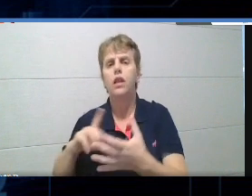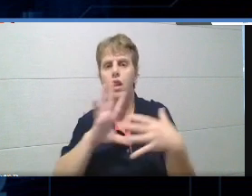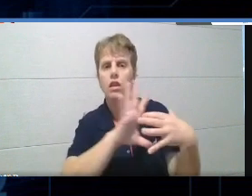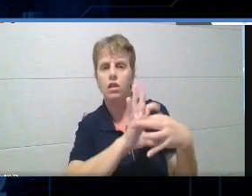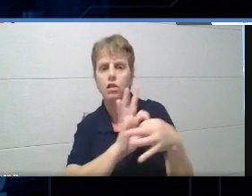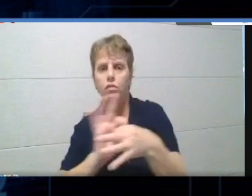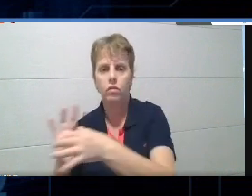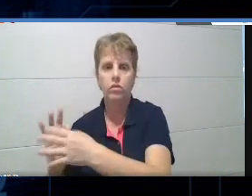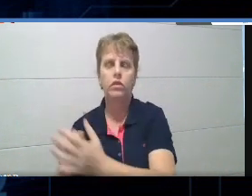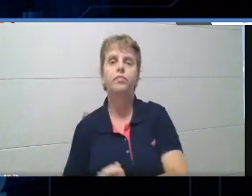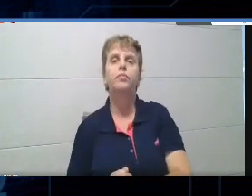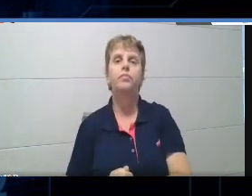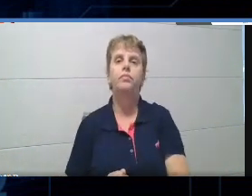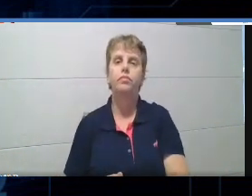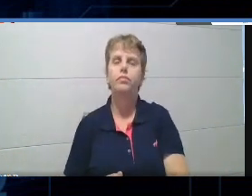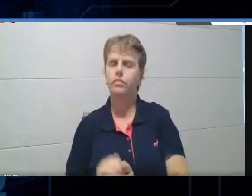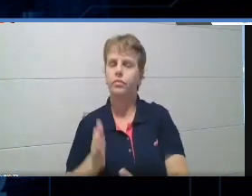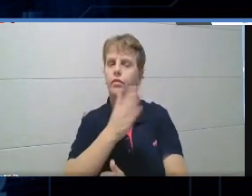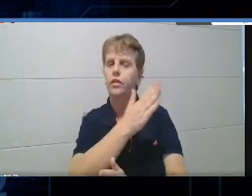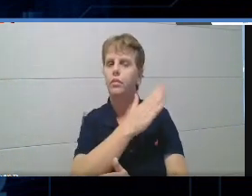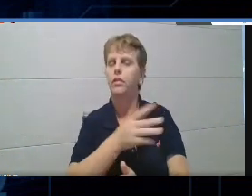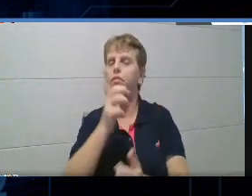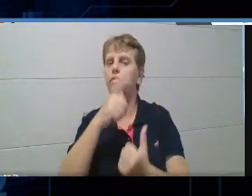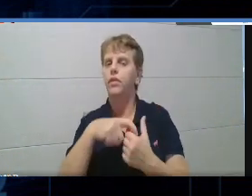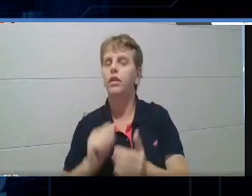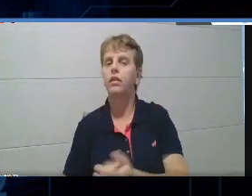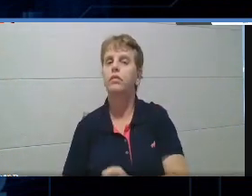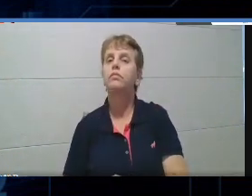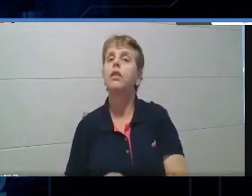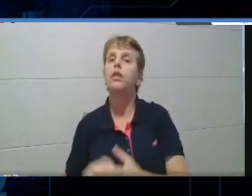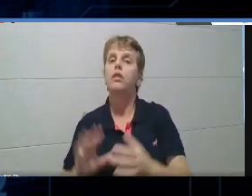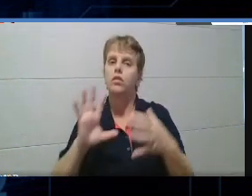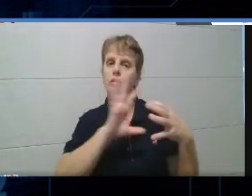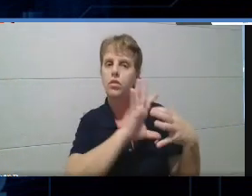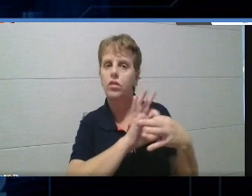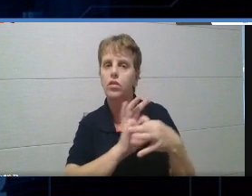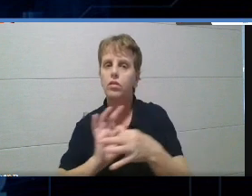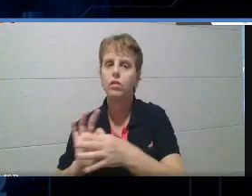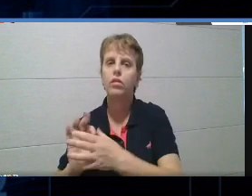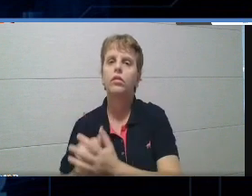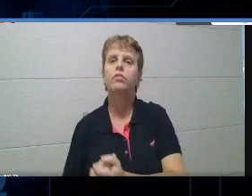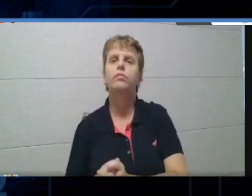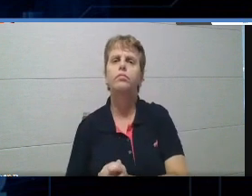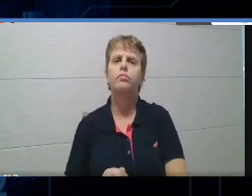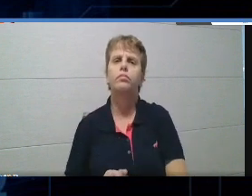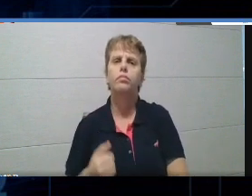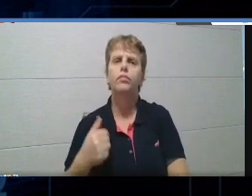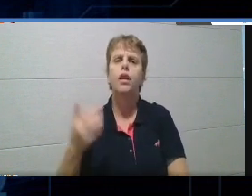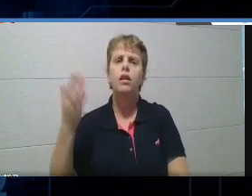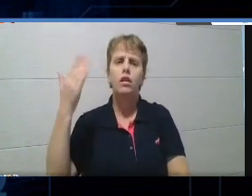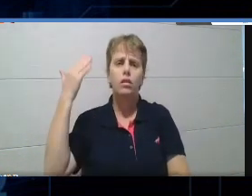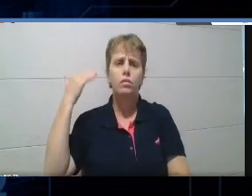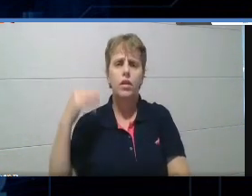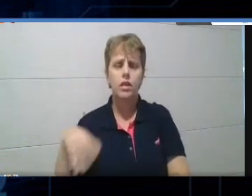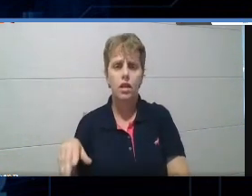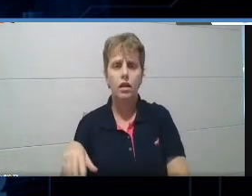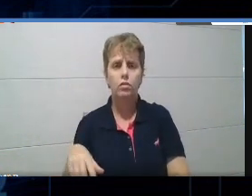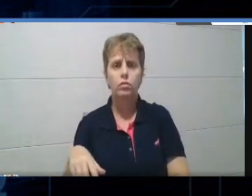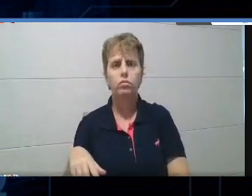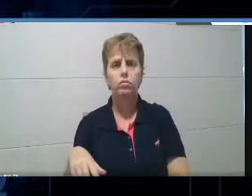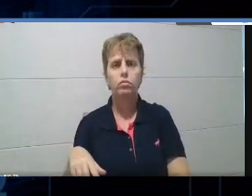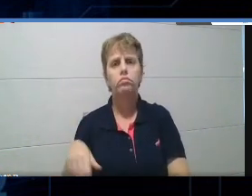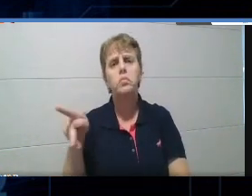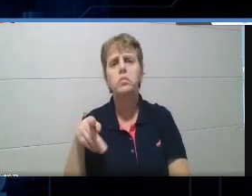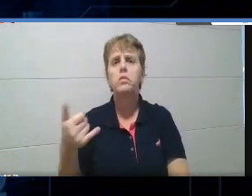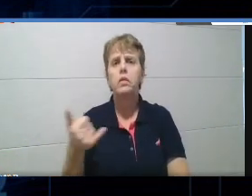voltar um pouquinho sobre contextualização depois, mas assim, contextualização, gente, uma vez um professor disse, não, mas eu contextualizo a minha